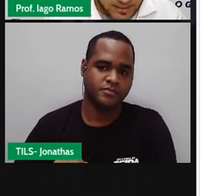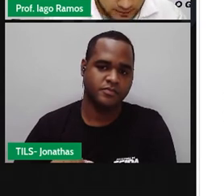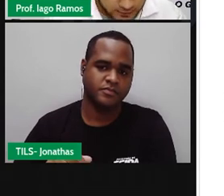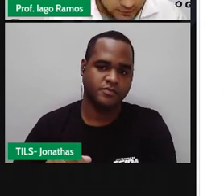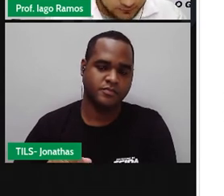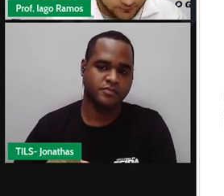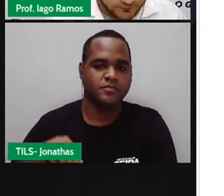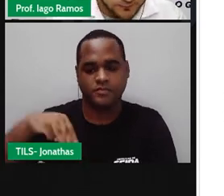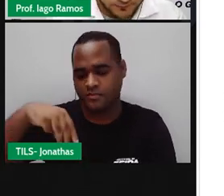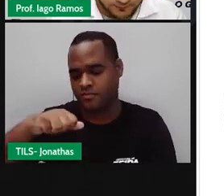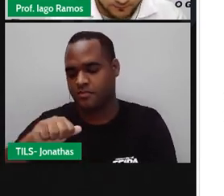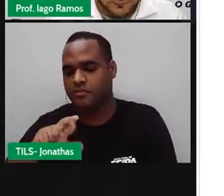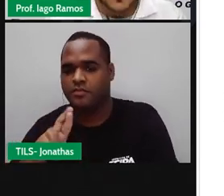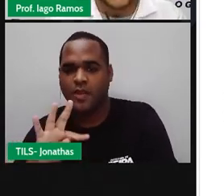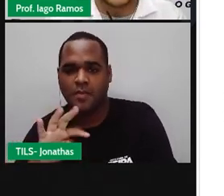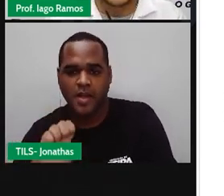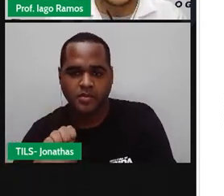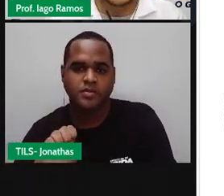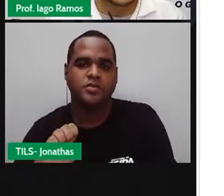Marte,